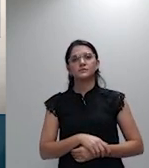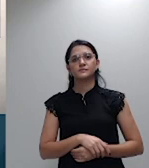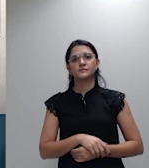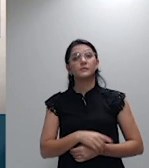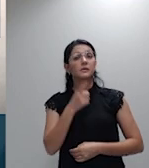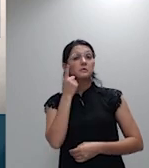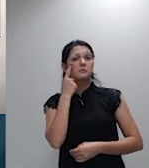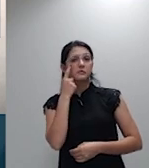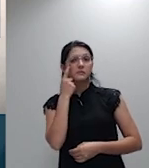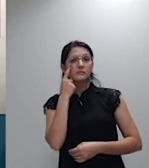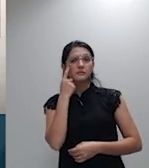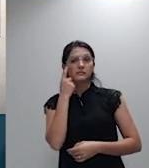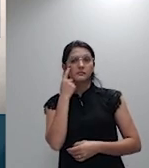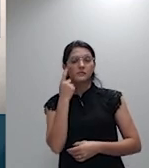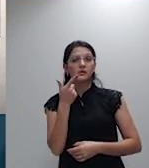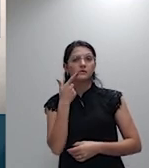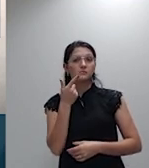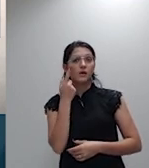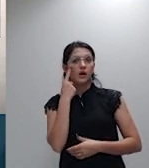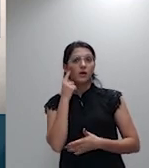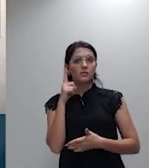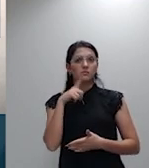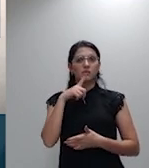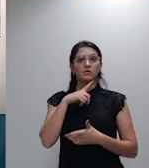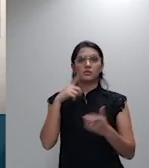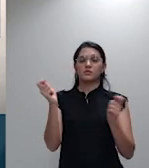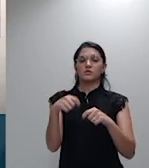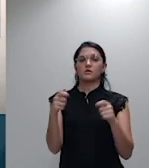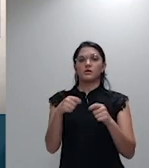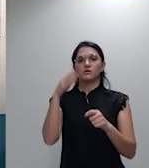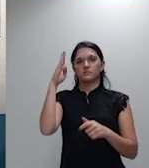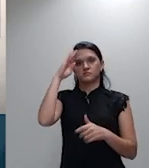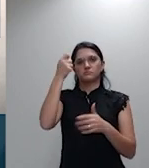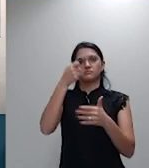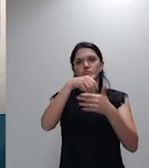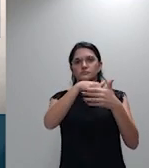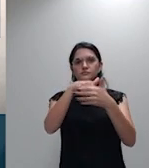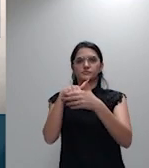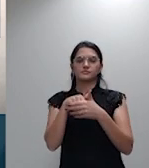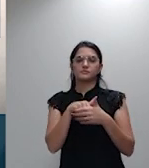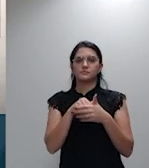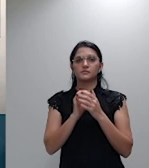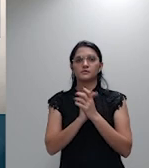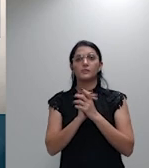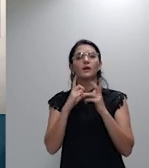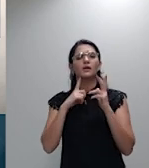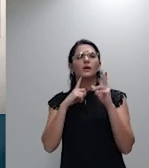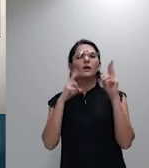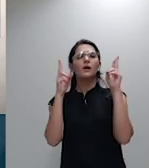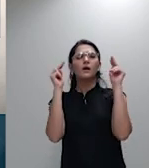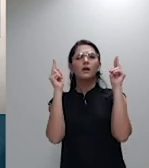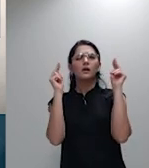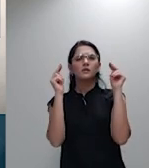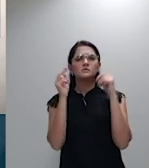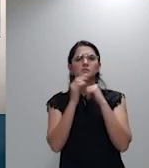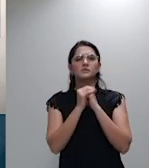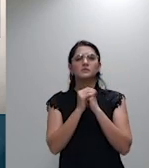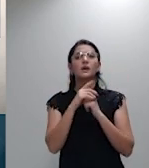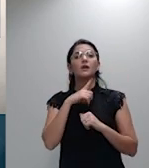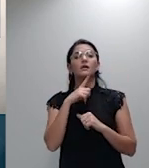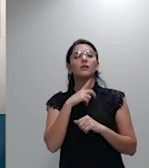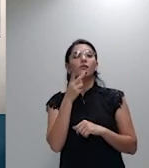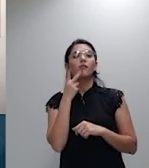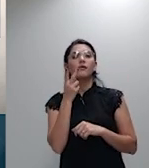venerando acordo recorrido, entre aspas, nas hipóteses em que o consumidor autor impugna a autenticidade da